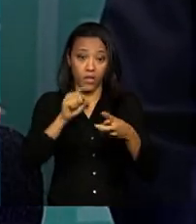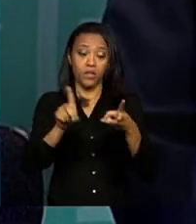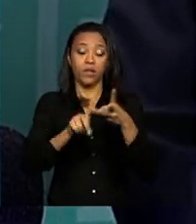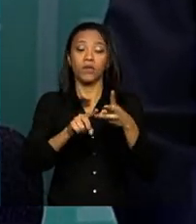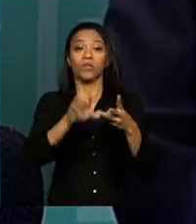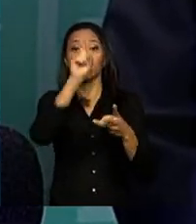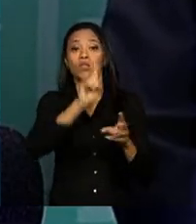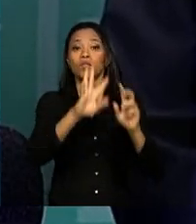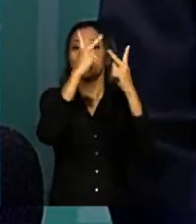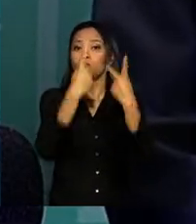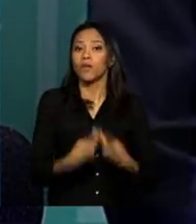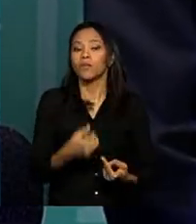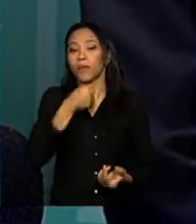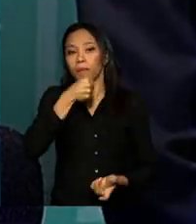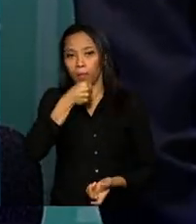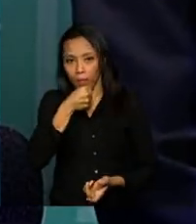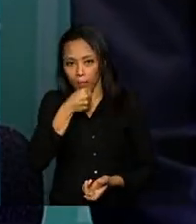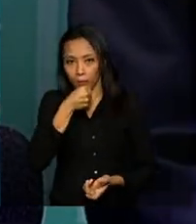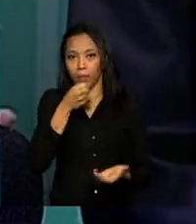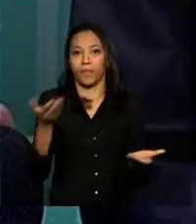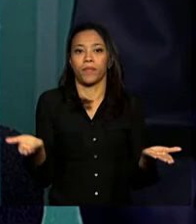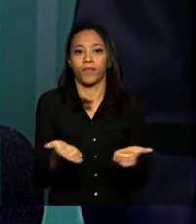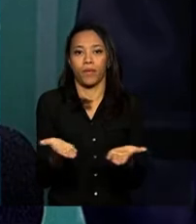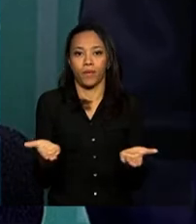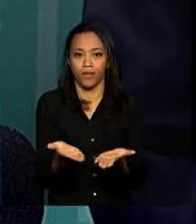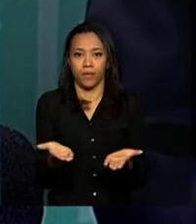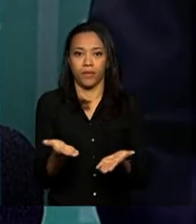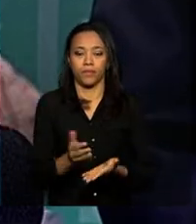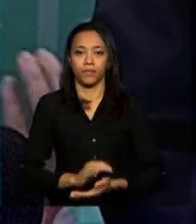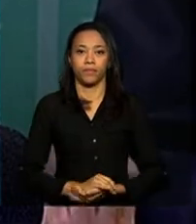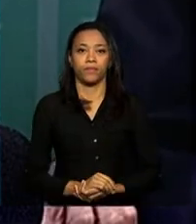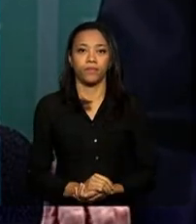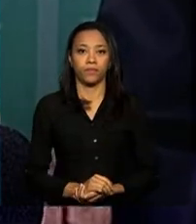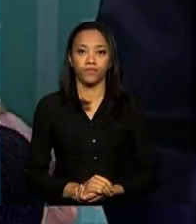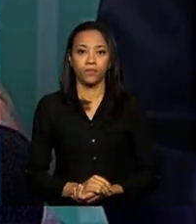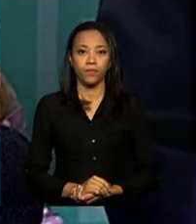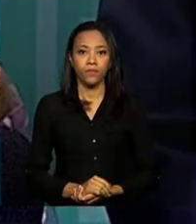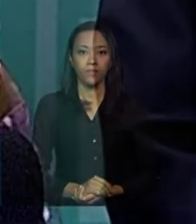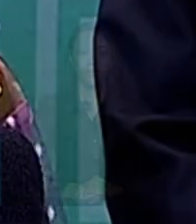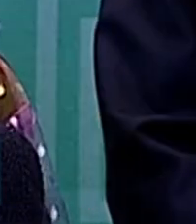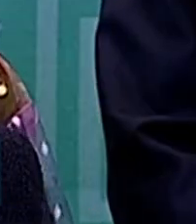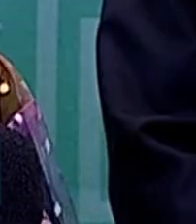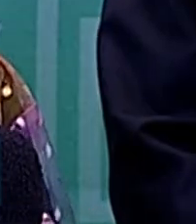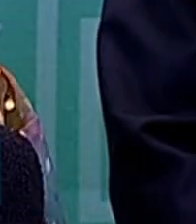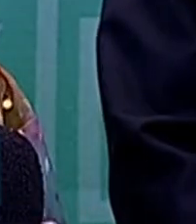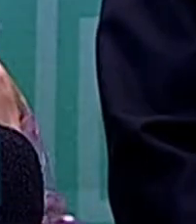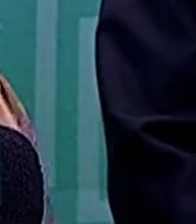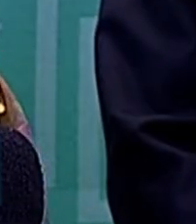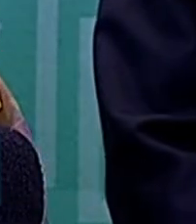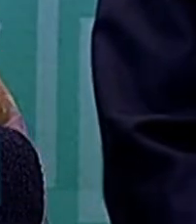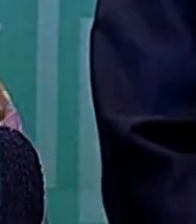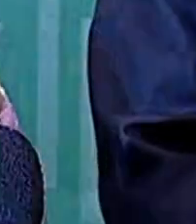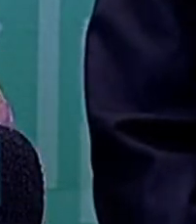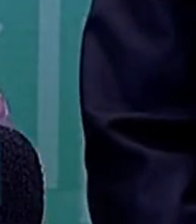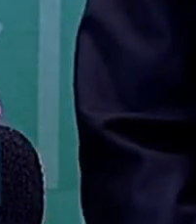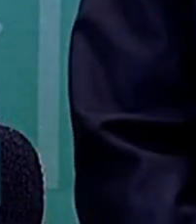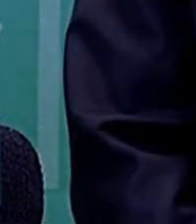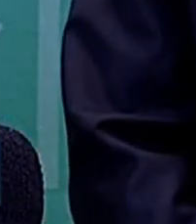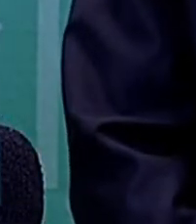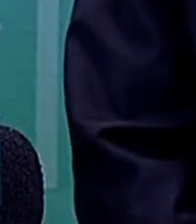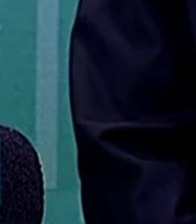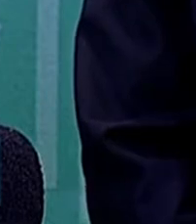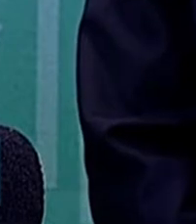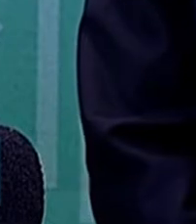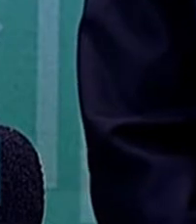Direitos Humanos concedem entrevista coletiva neste momento. Então, a saúde, a justiça intermediada pela